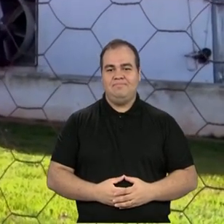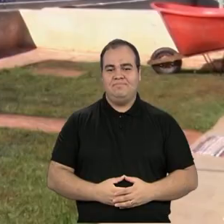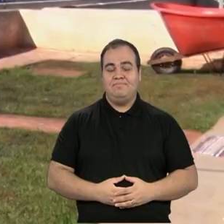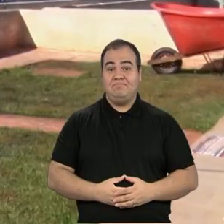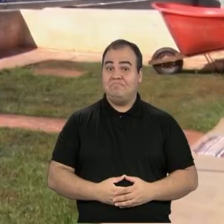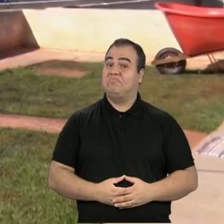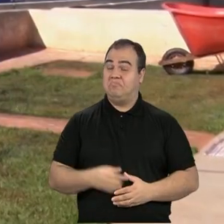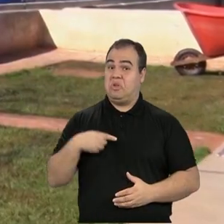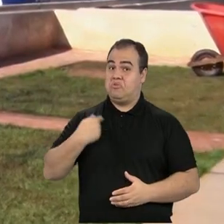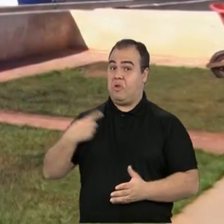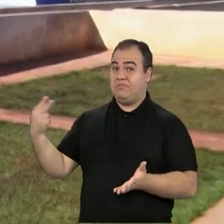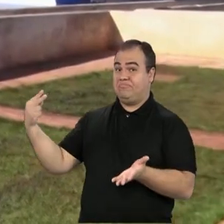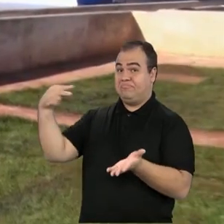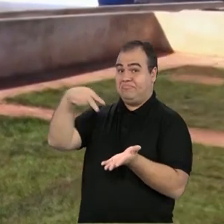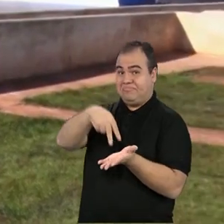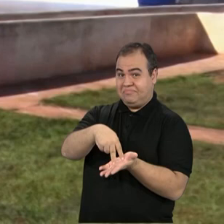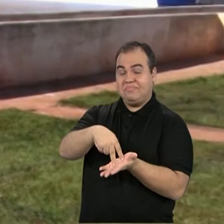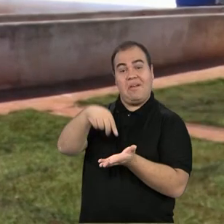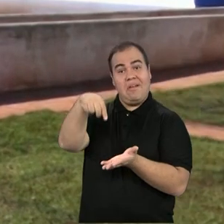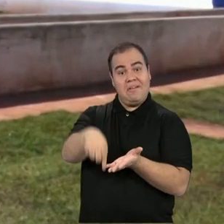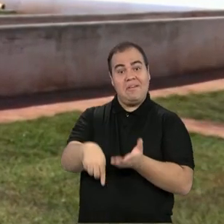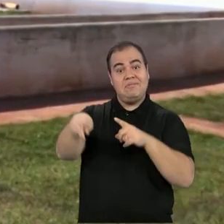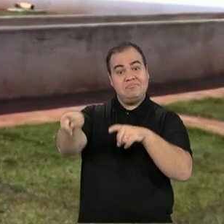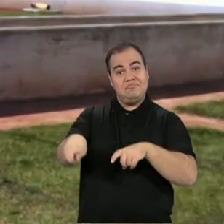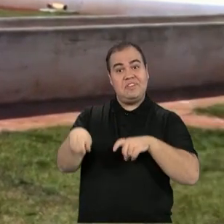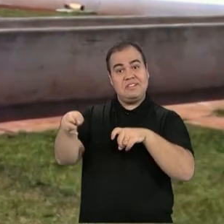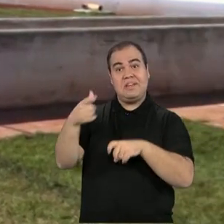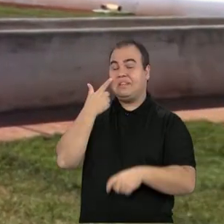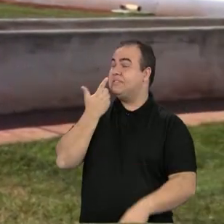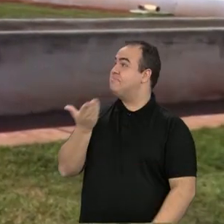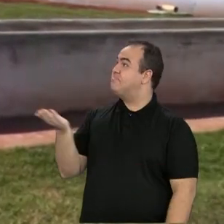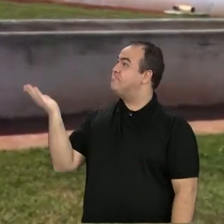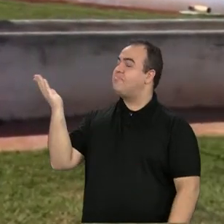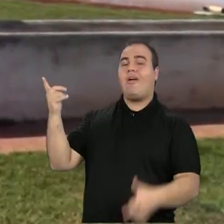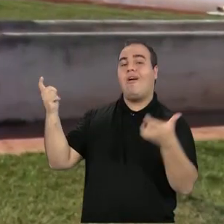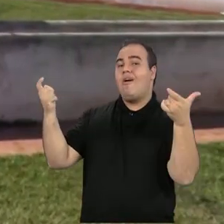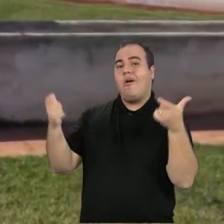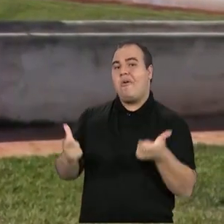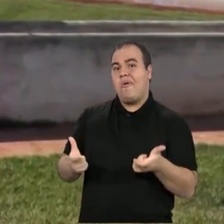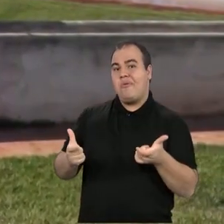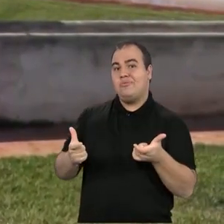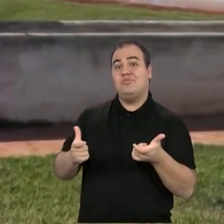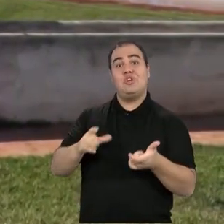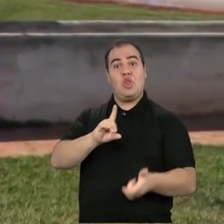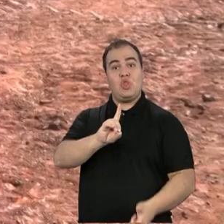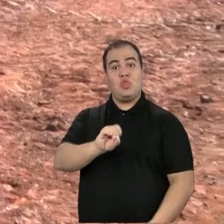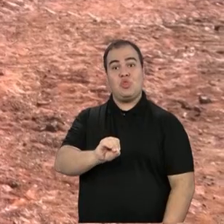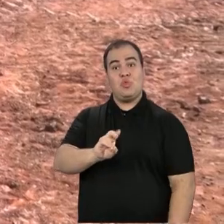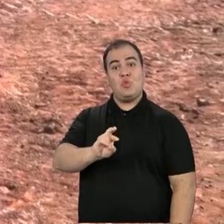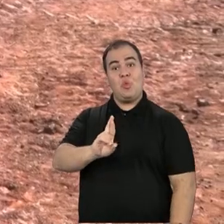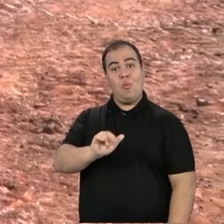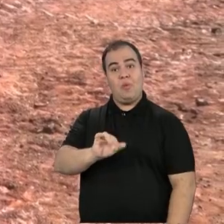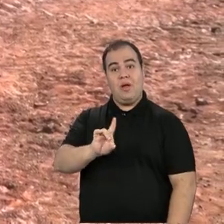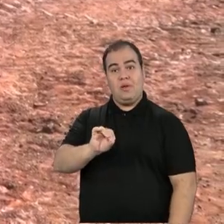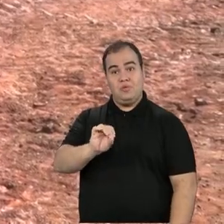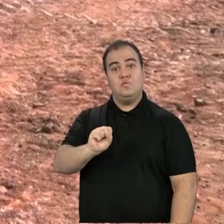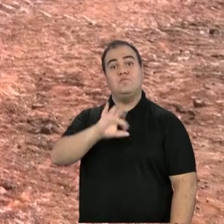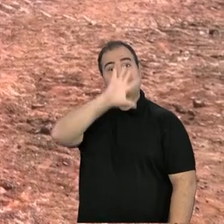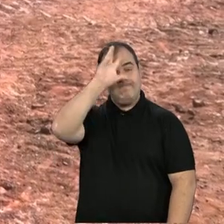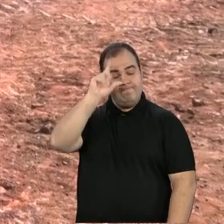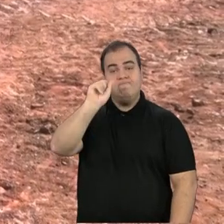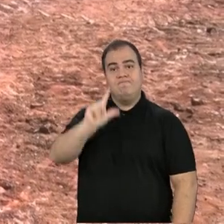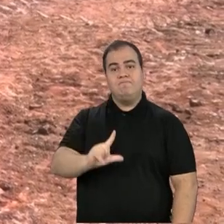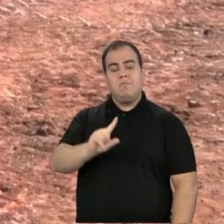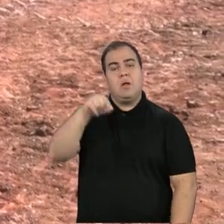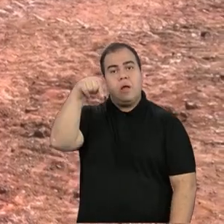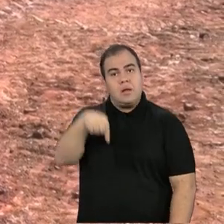Viemos à Estância Mãe Rainha, uma fazenda localizada na cidade de Dourados, Mato Grosso do Sul. Por